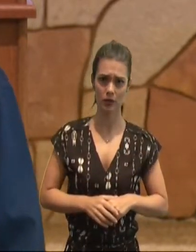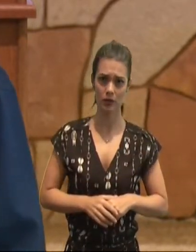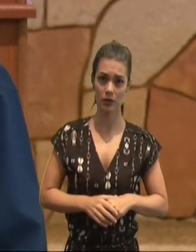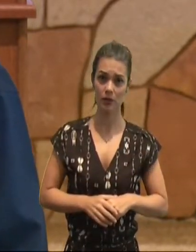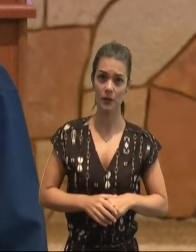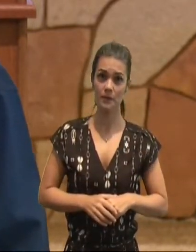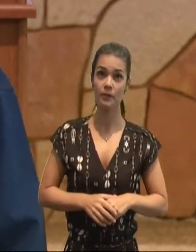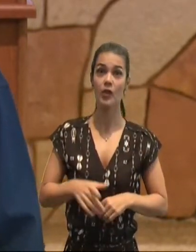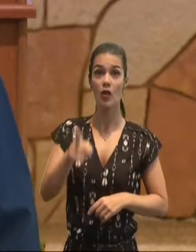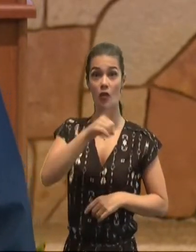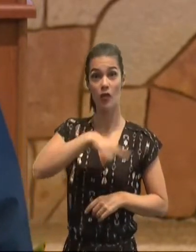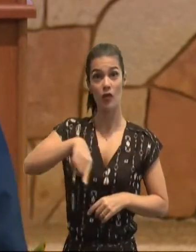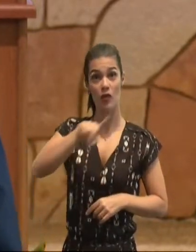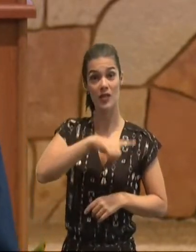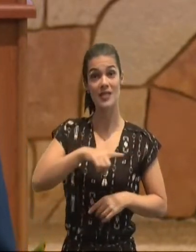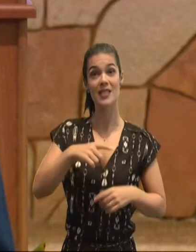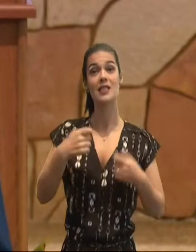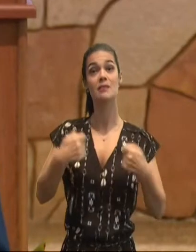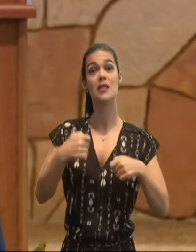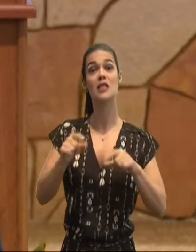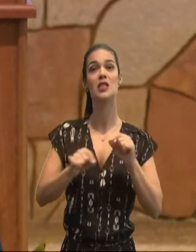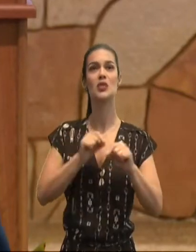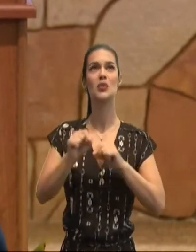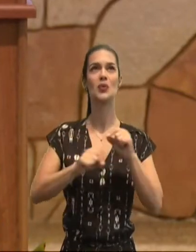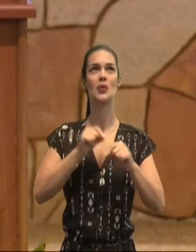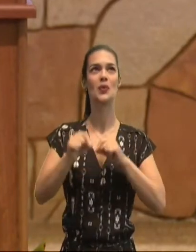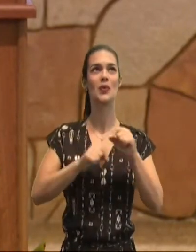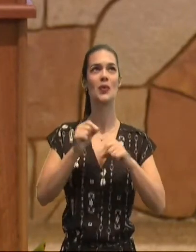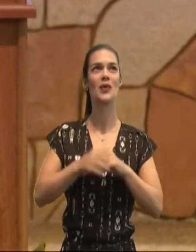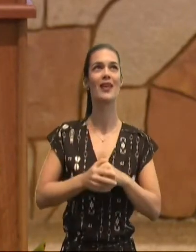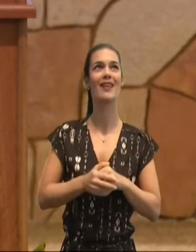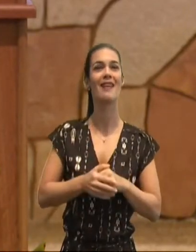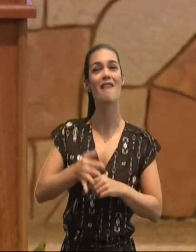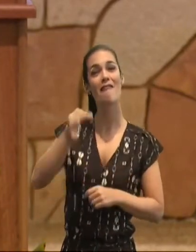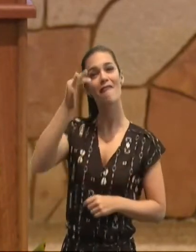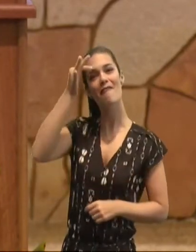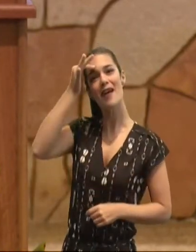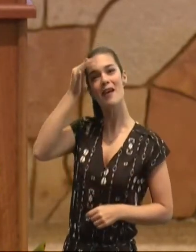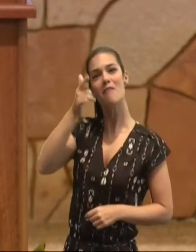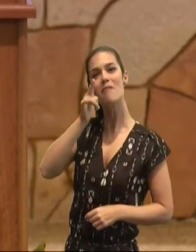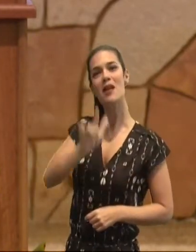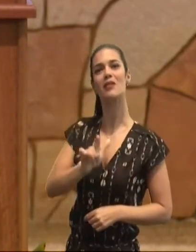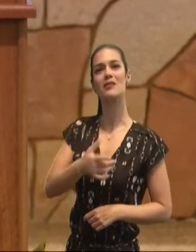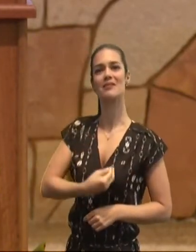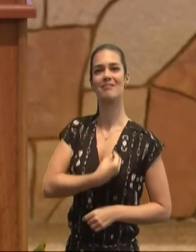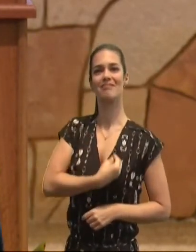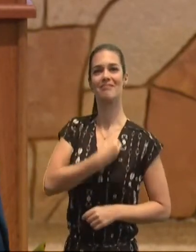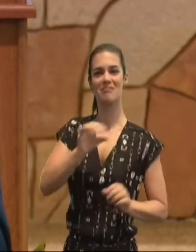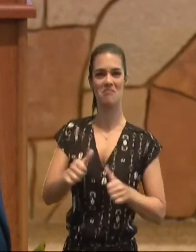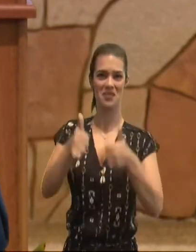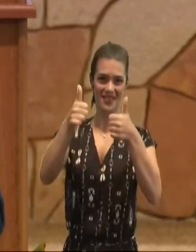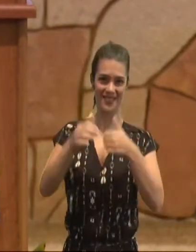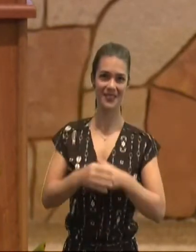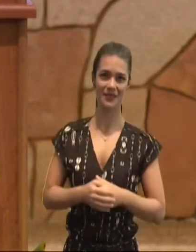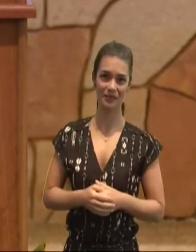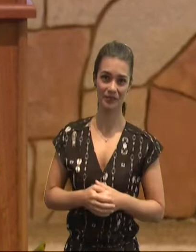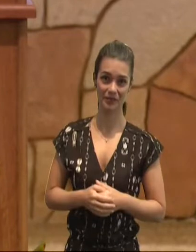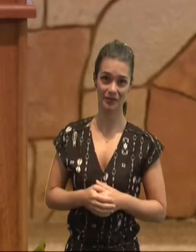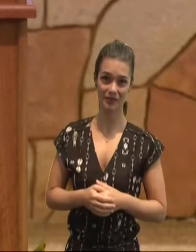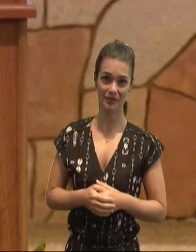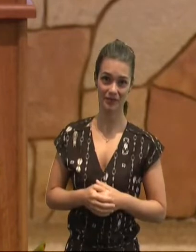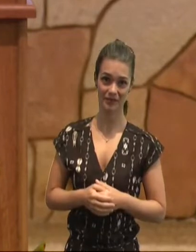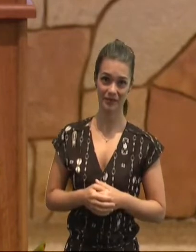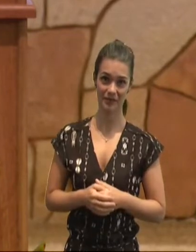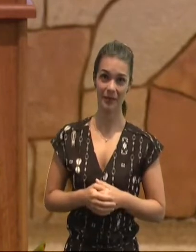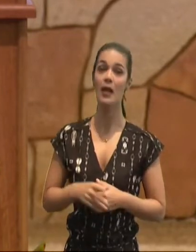um pouco, de fermento, leveda, toda, a massa, Paulo, estava alertando, para o fato,